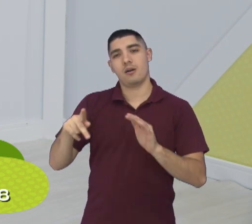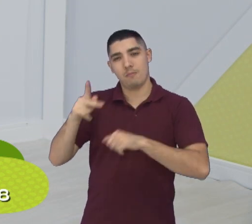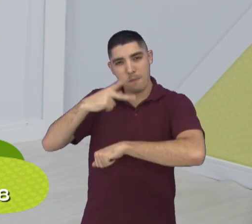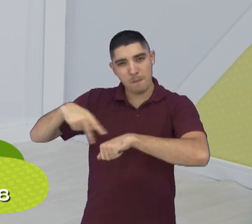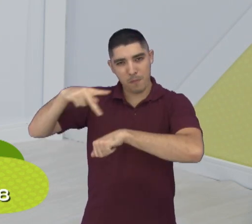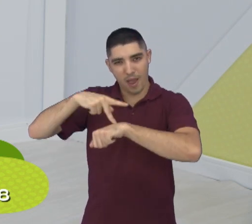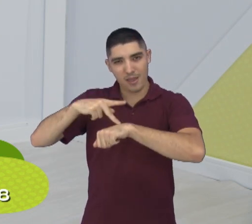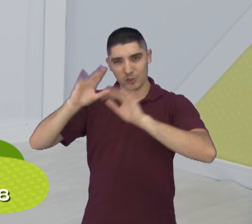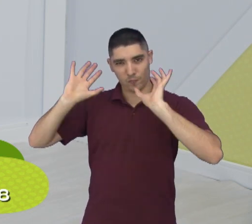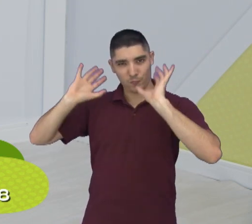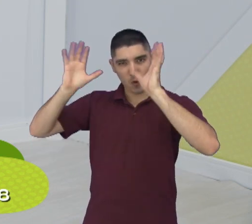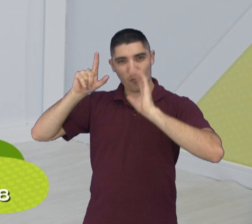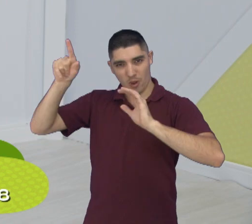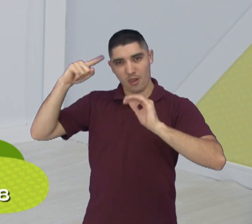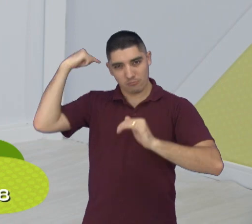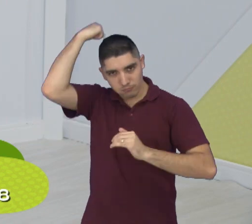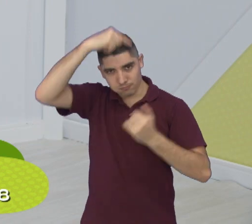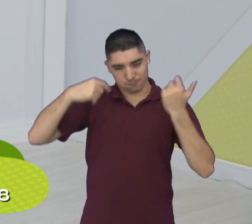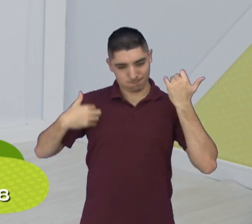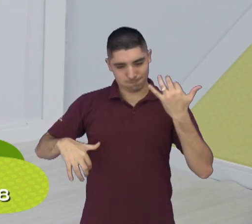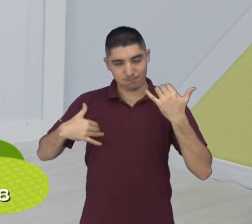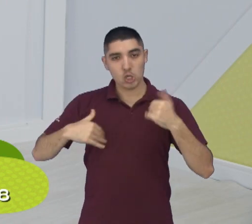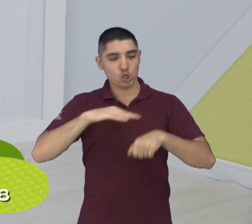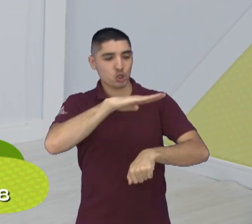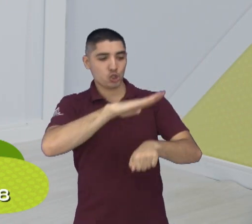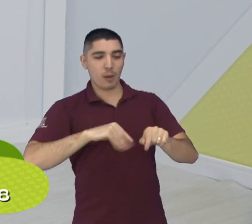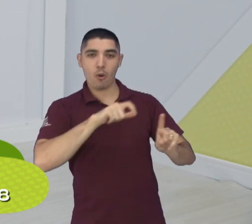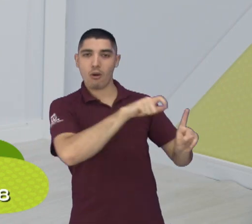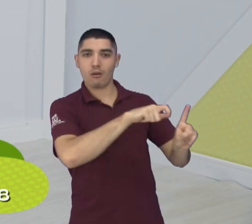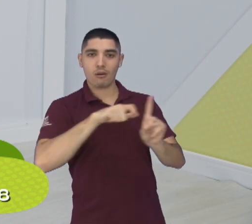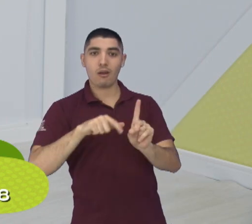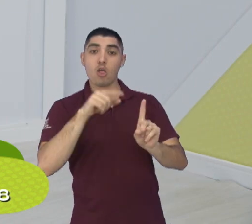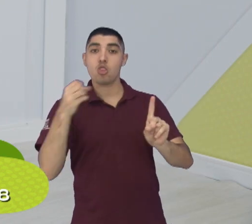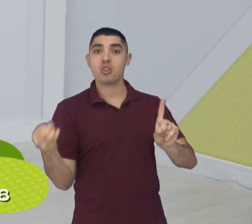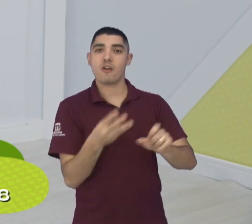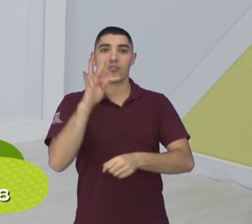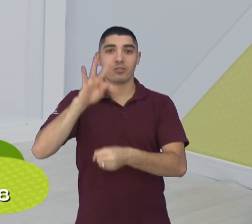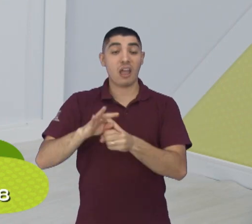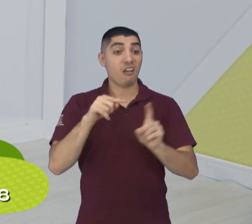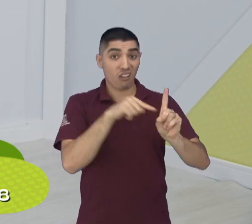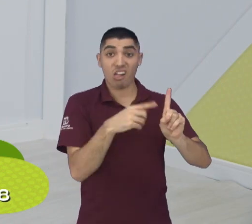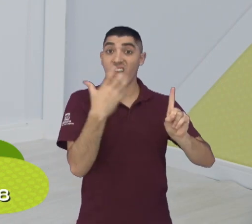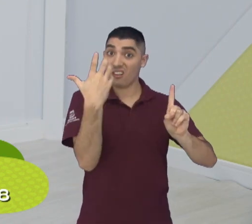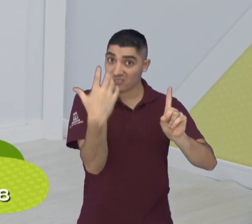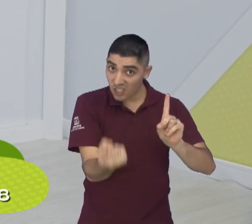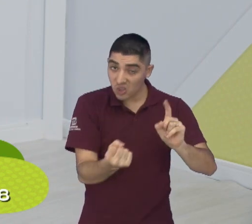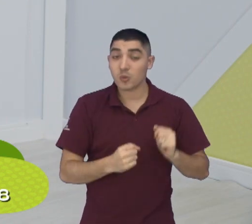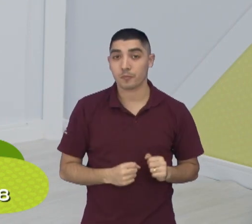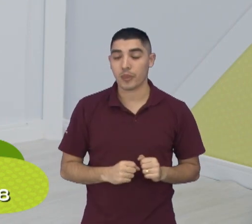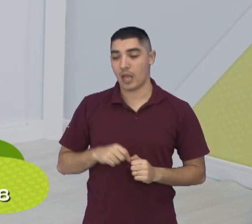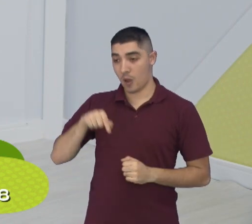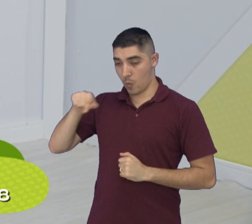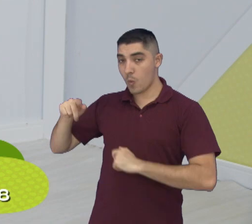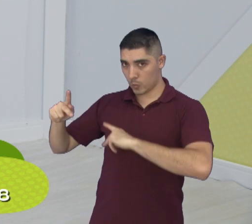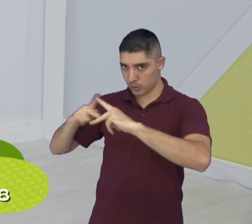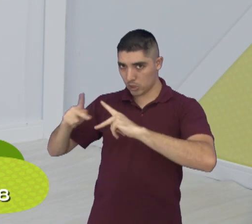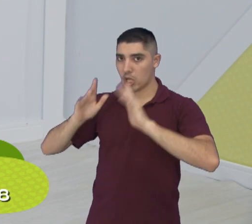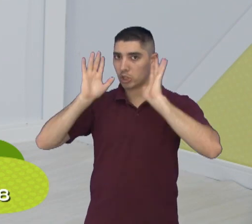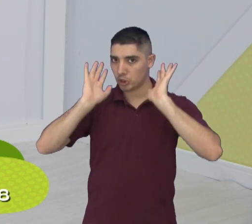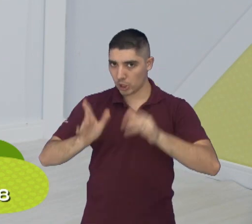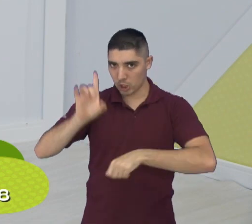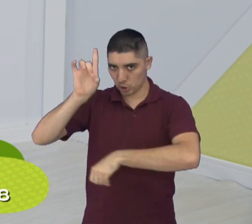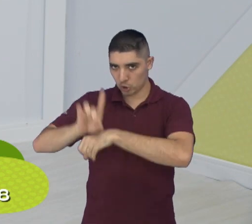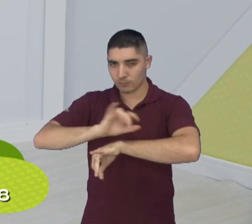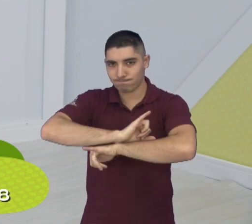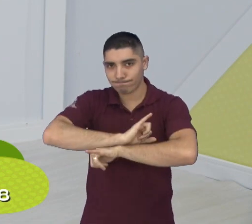técnico da seleção mexicana de vôlei para o próximo ciclo olímpico. A diretoria do Farmacom de vôlei, São José, divulgou, inclusive, uma